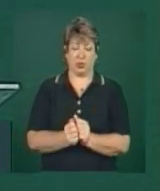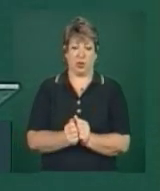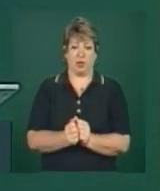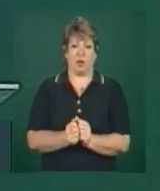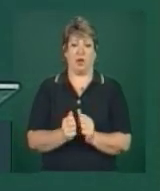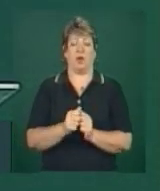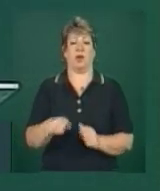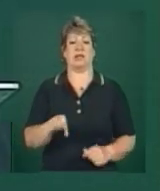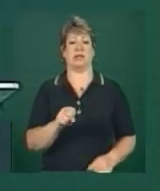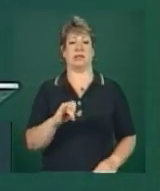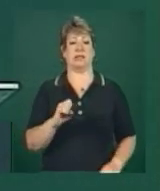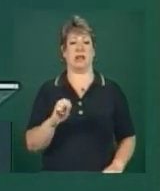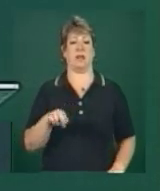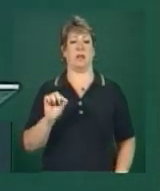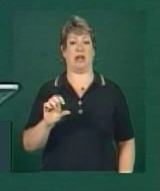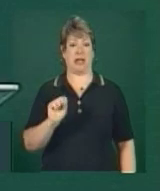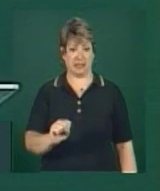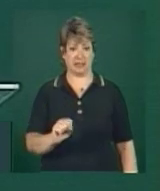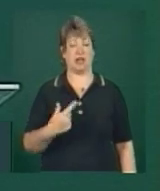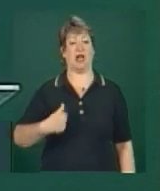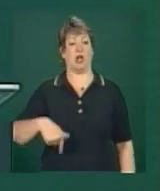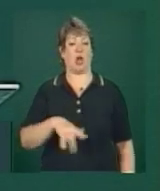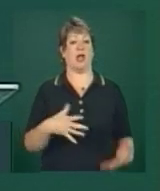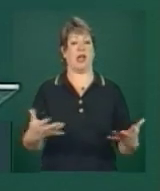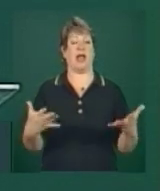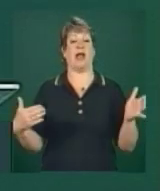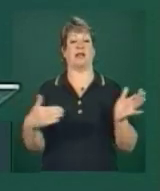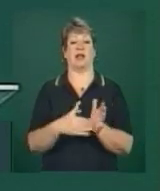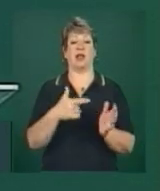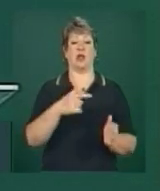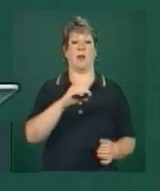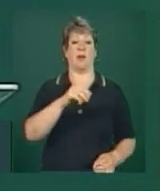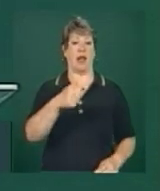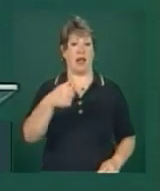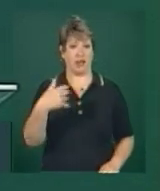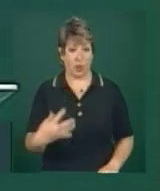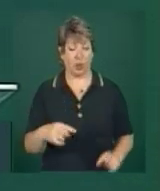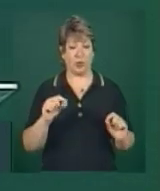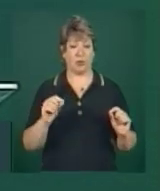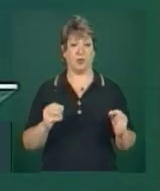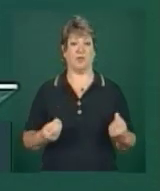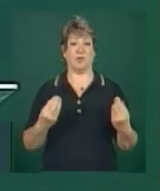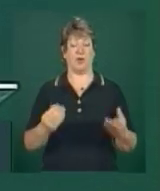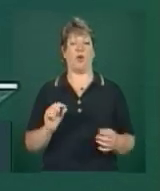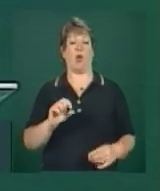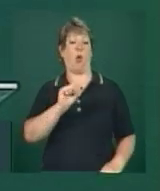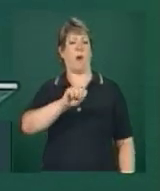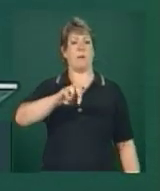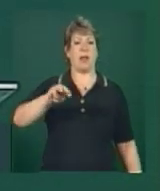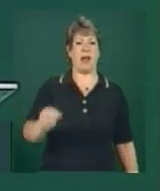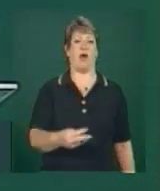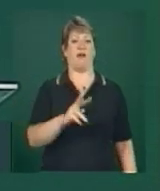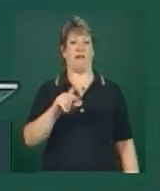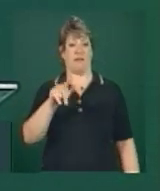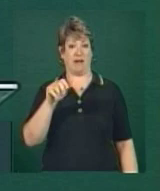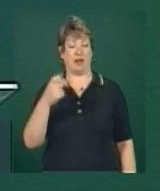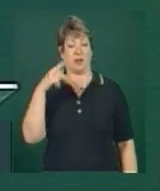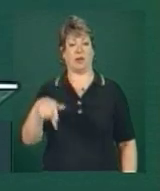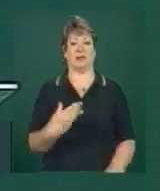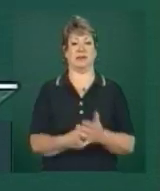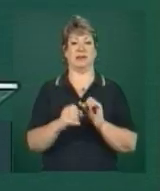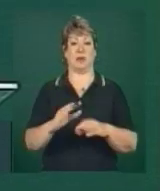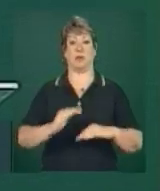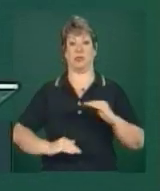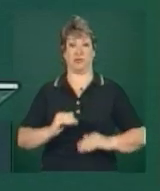o Sistema S, nós pretendemos até 2014 fornecer 8 milhões de vagas para o ensino